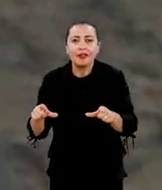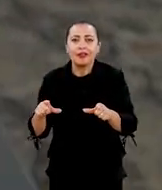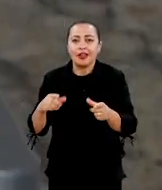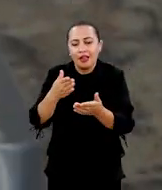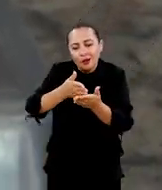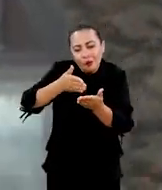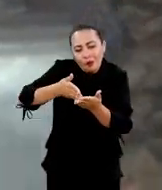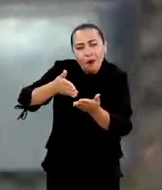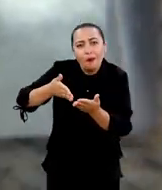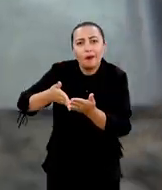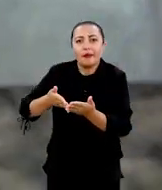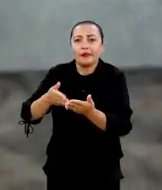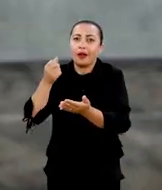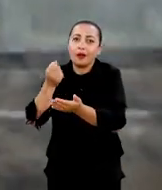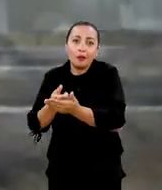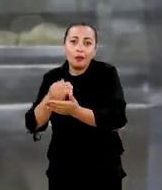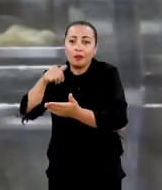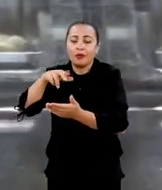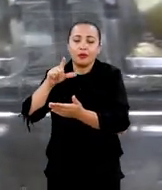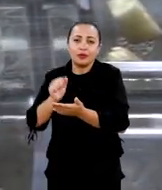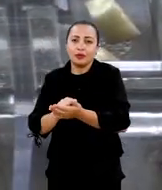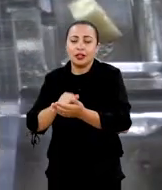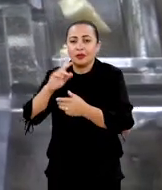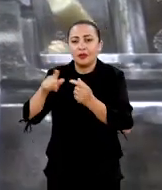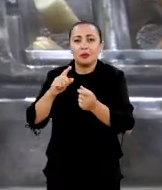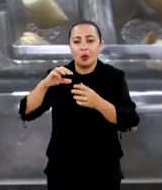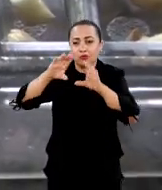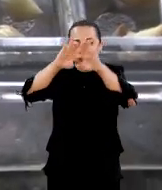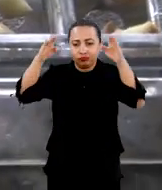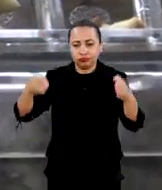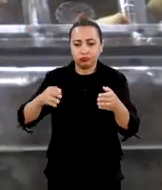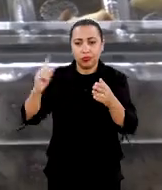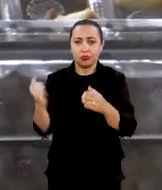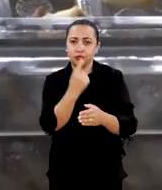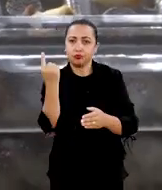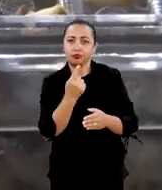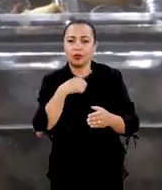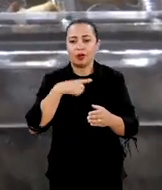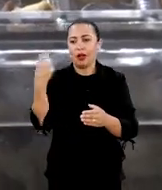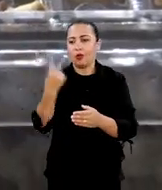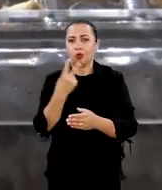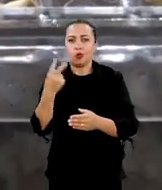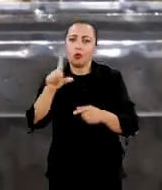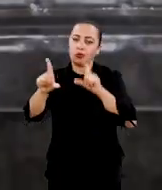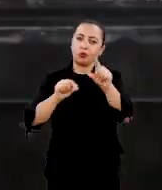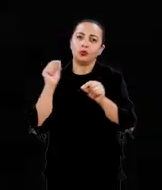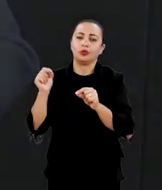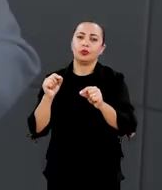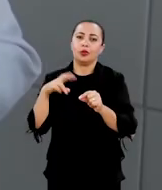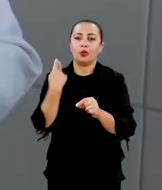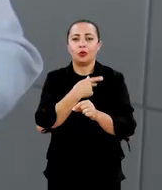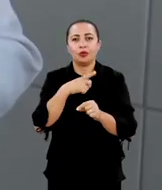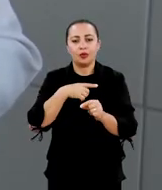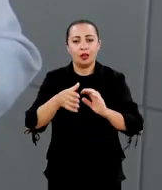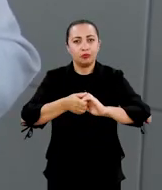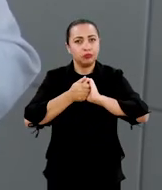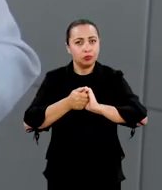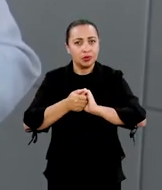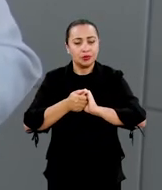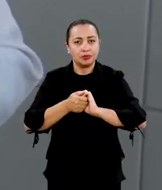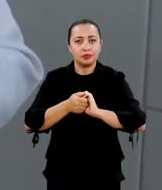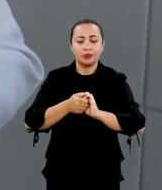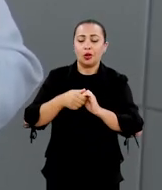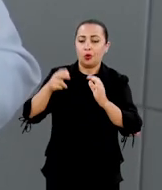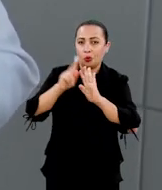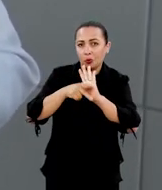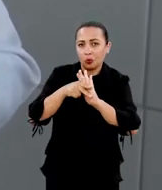não tem a melangeê, compra a barra e bota para dentro do micro-ondas. A gente aqui tem essas duas opções. Nós temos nesse projeto a